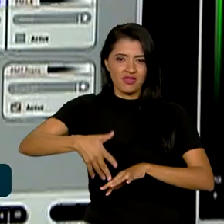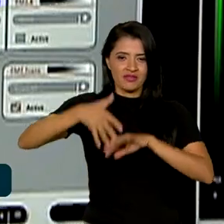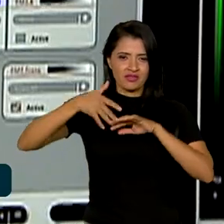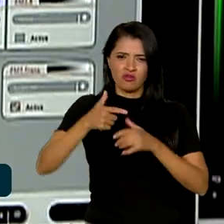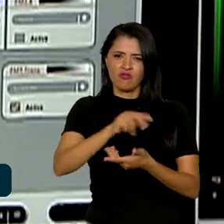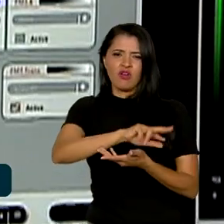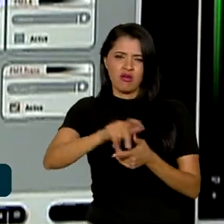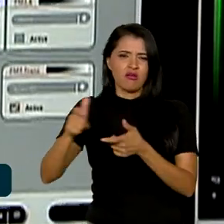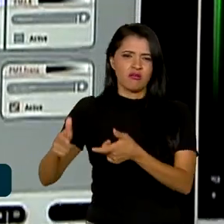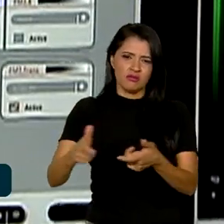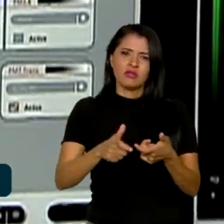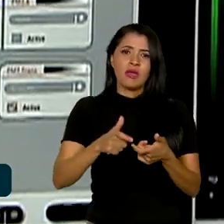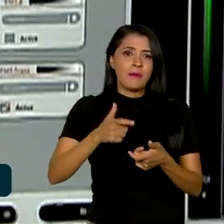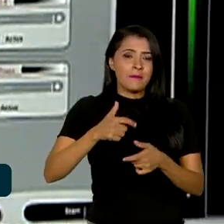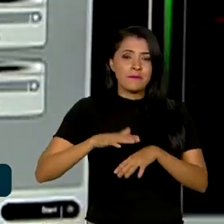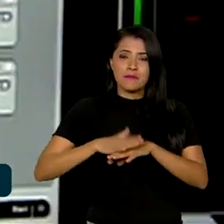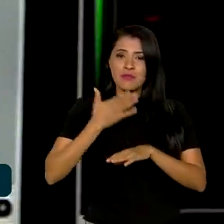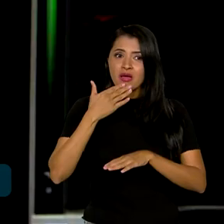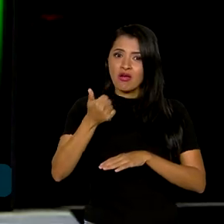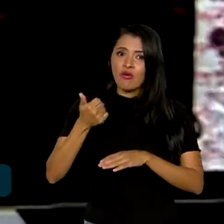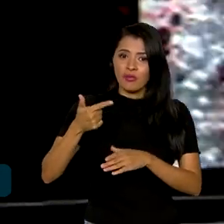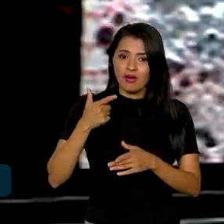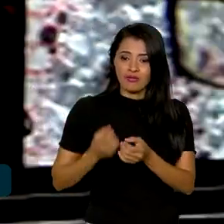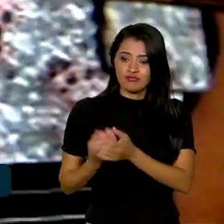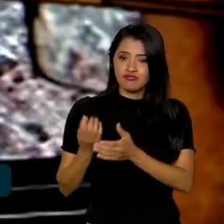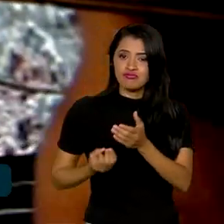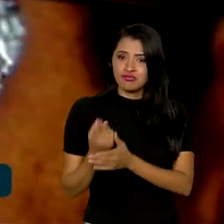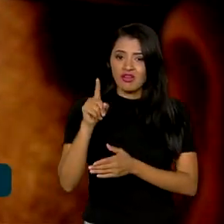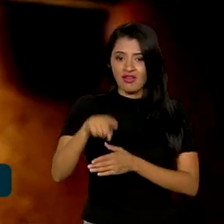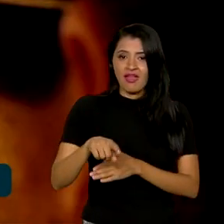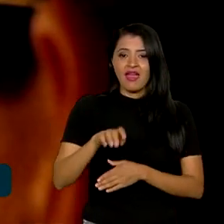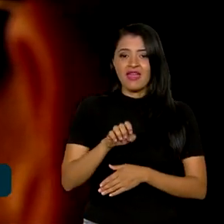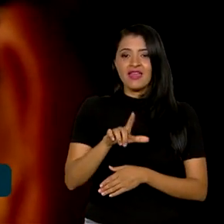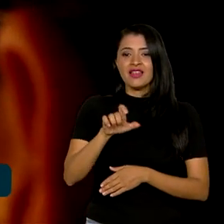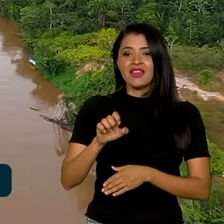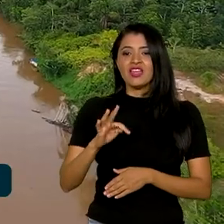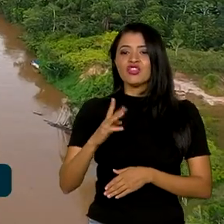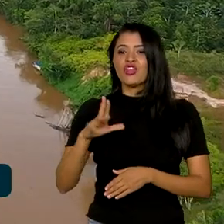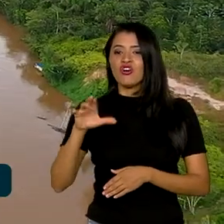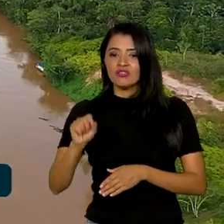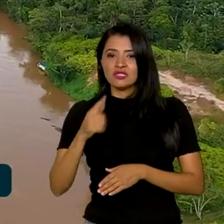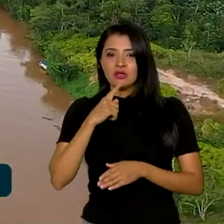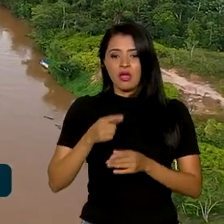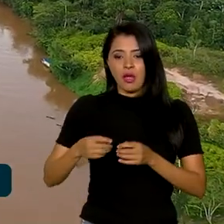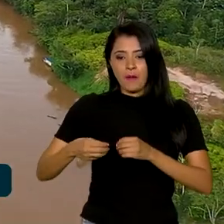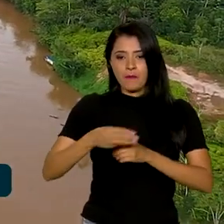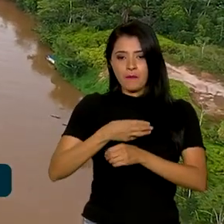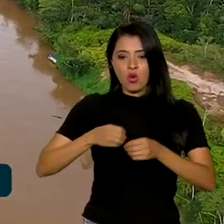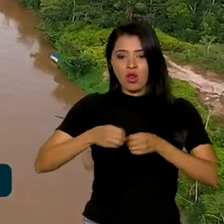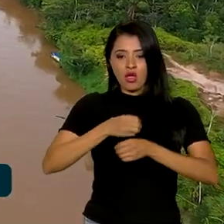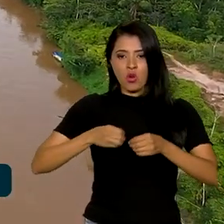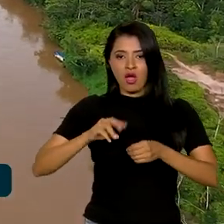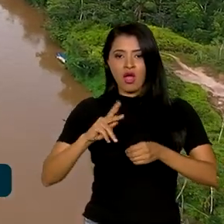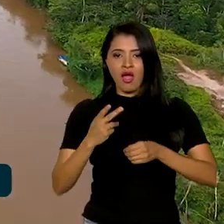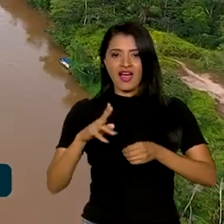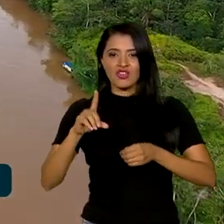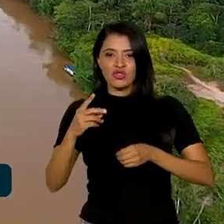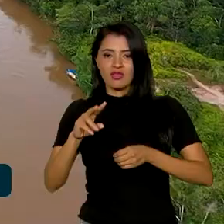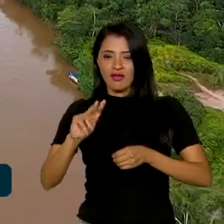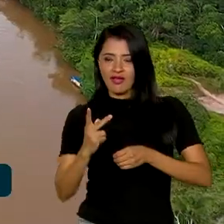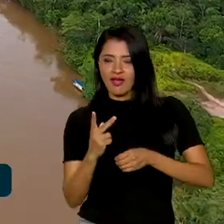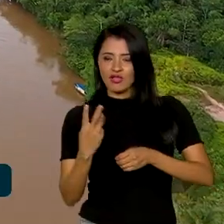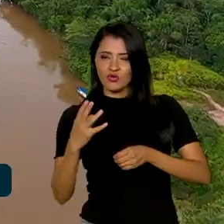A forma mais comum para a produção é a eletrólise, que decompõe a molécula de água em hidrogênio e